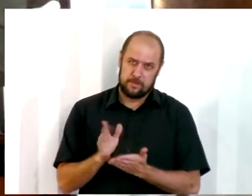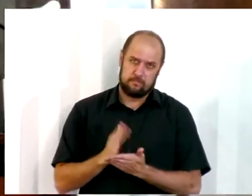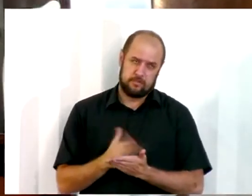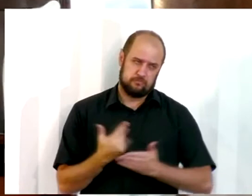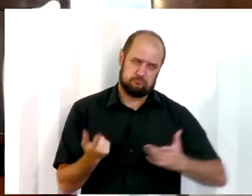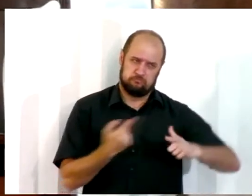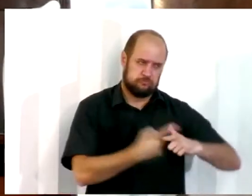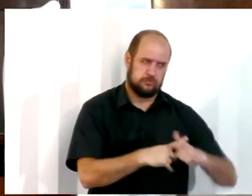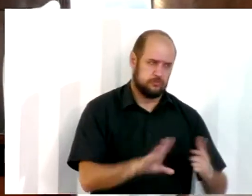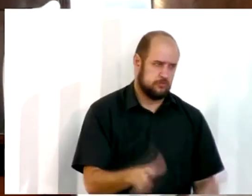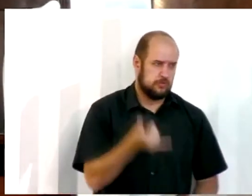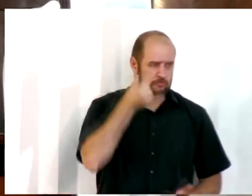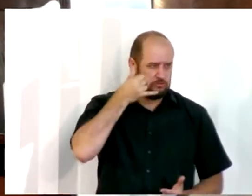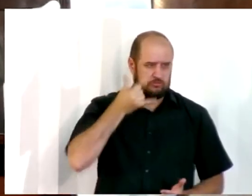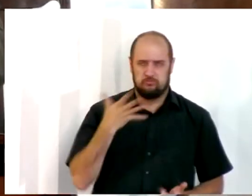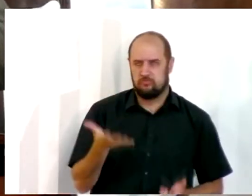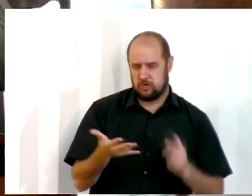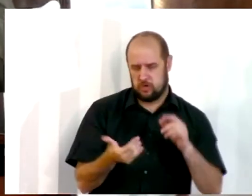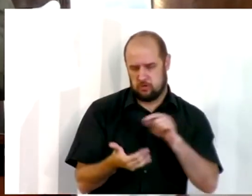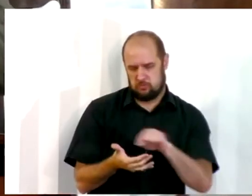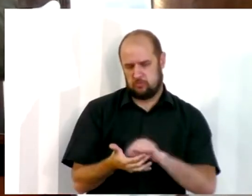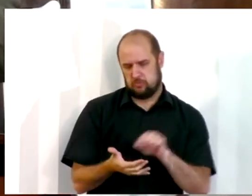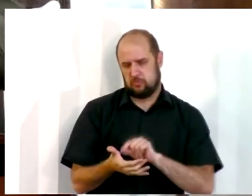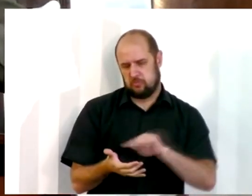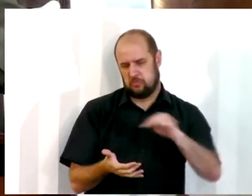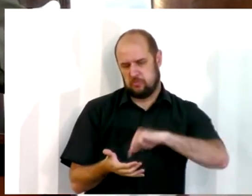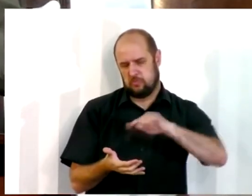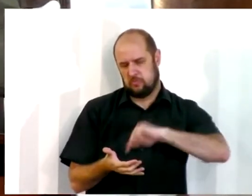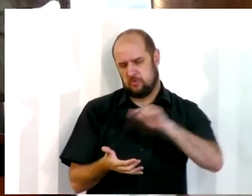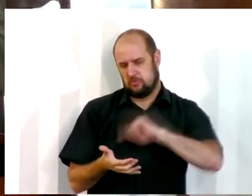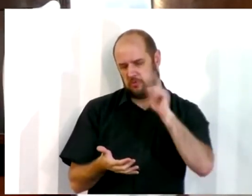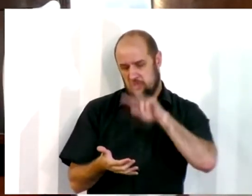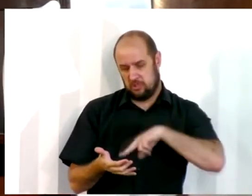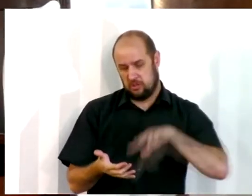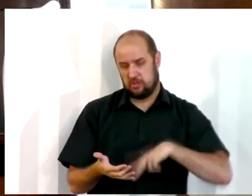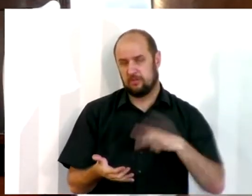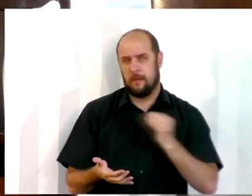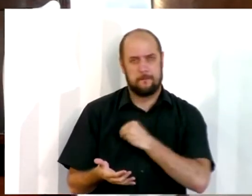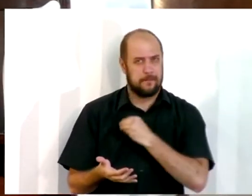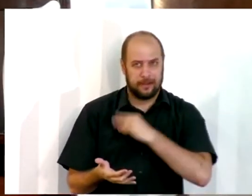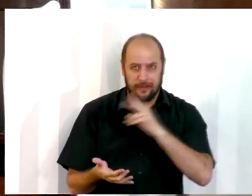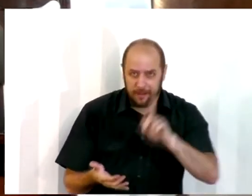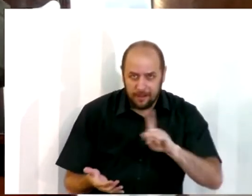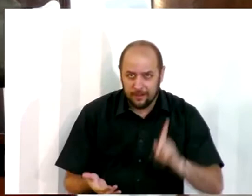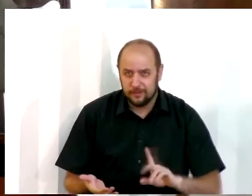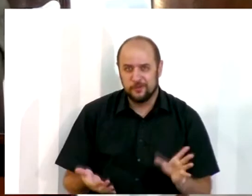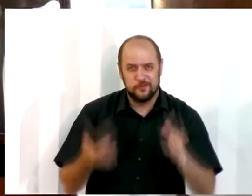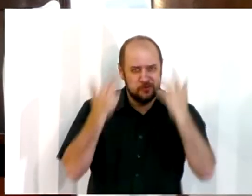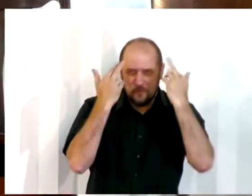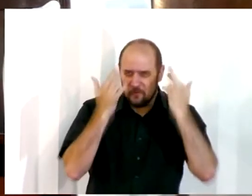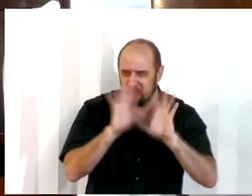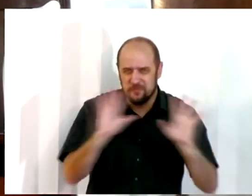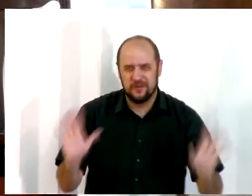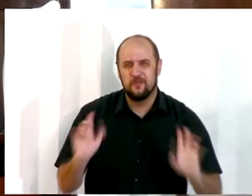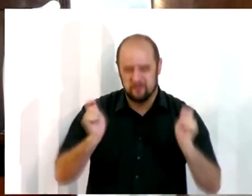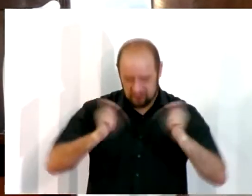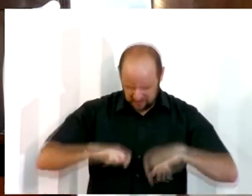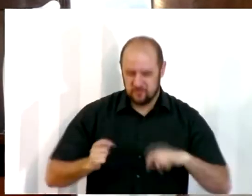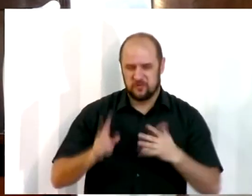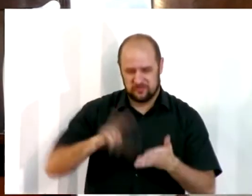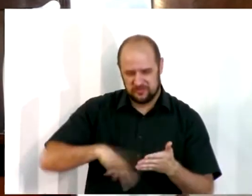tablet, quem usa o celular, e não tem problema nenhum, gente, teve uma época aí que acharam que era pecado se alguém lesse a Bíblia de outra forma que não fosse no papel,